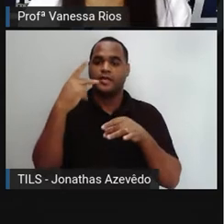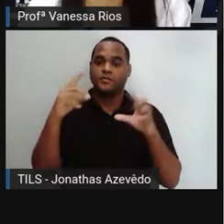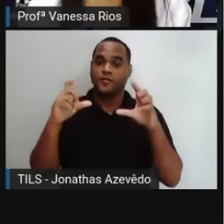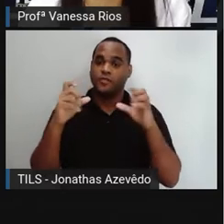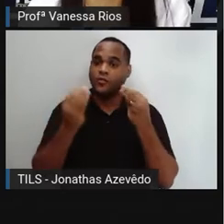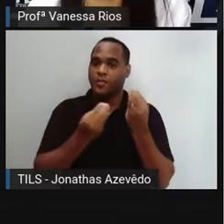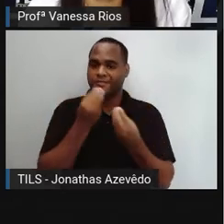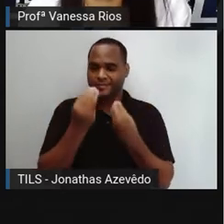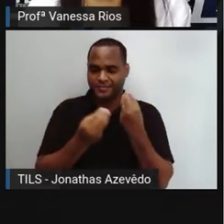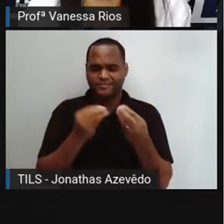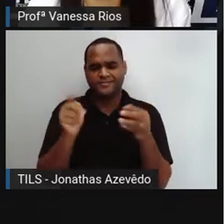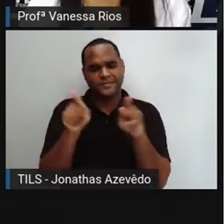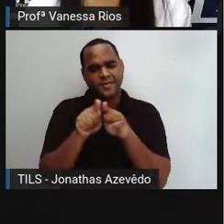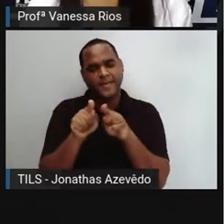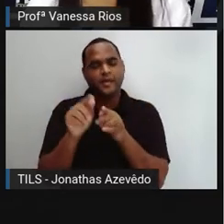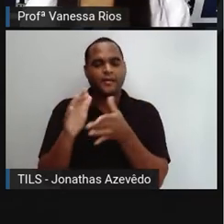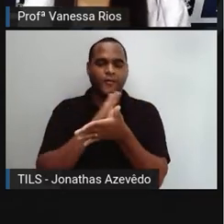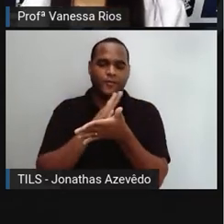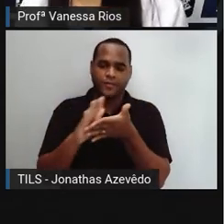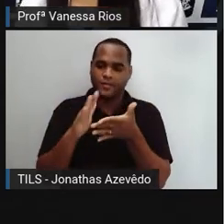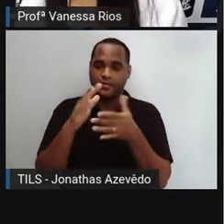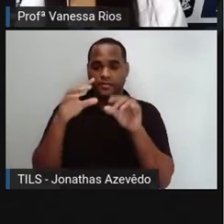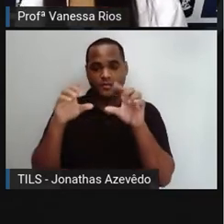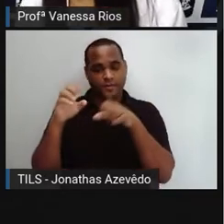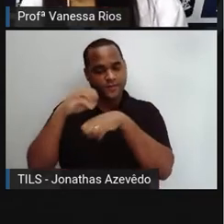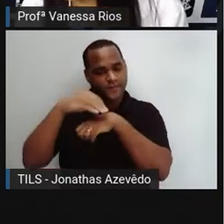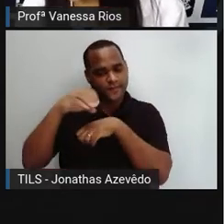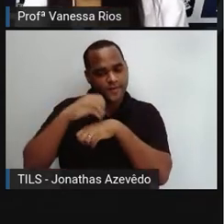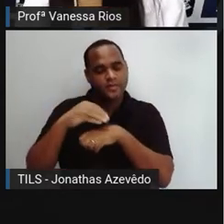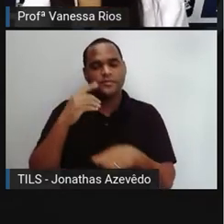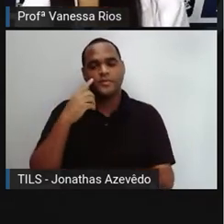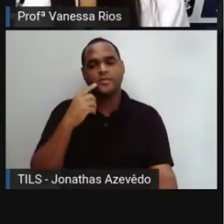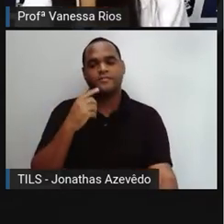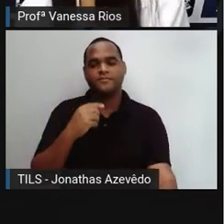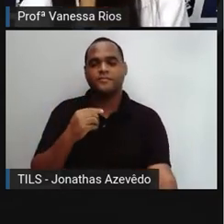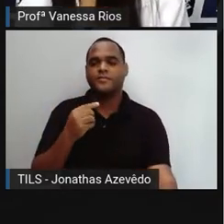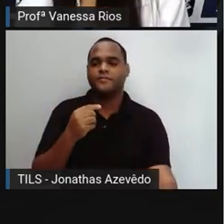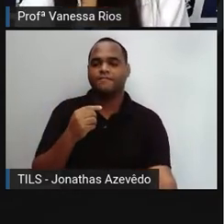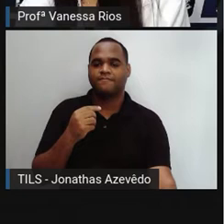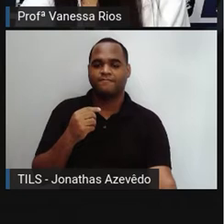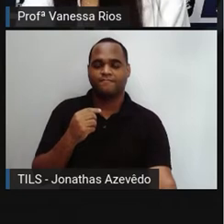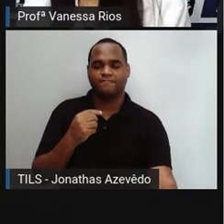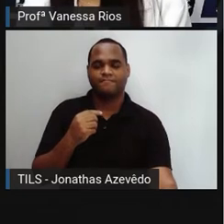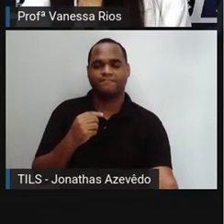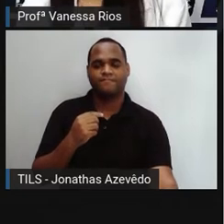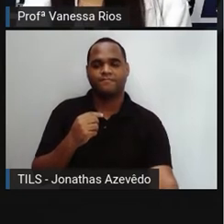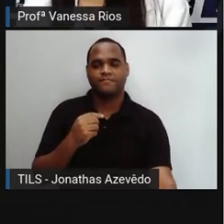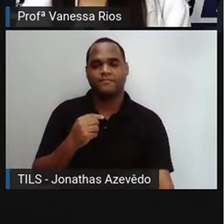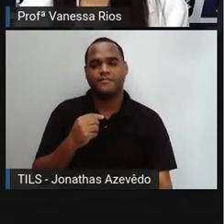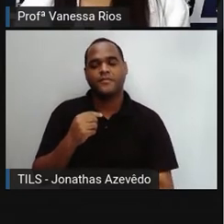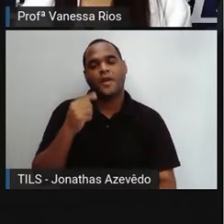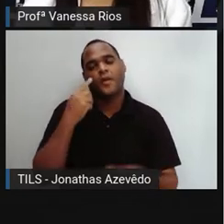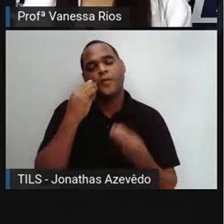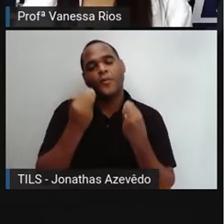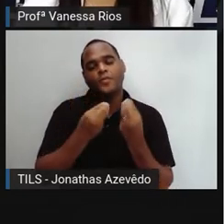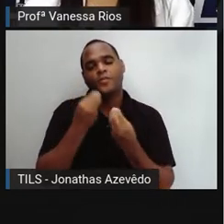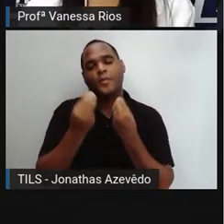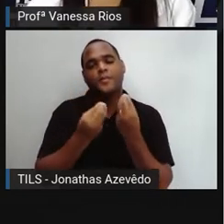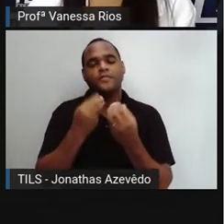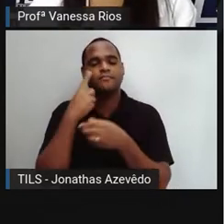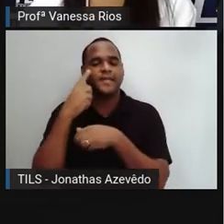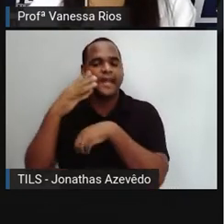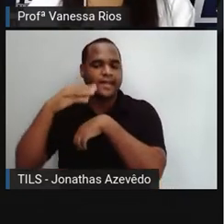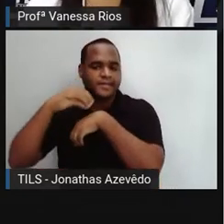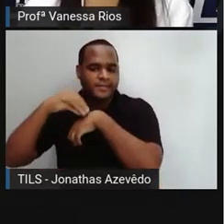Mas também algumas informações que estão de forma implícitas, não é? Que estão aí por trás, ligadas às nossas